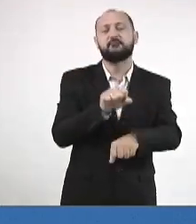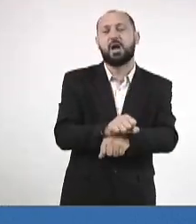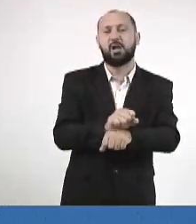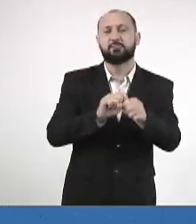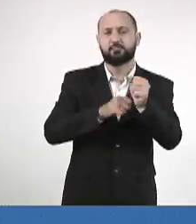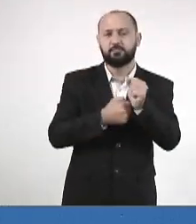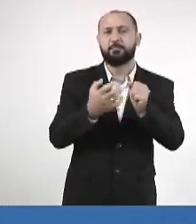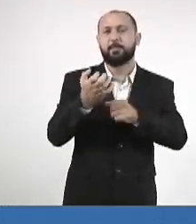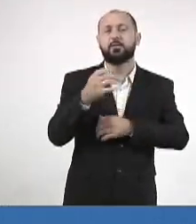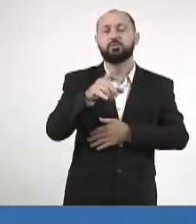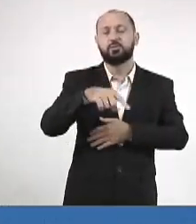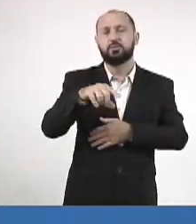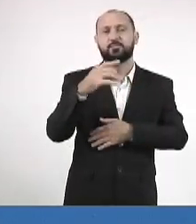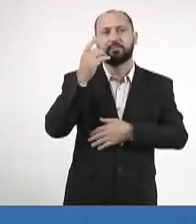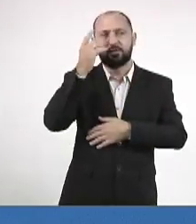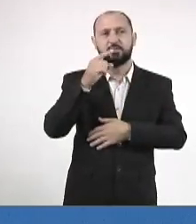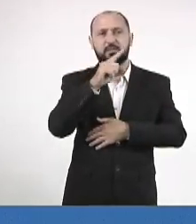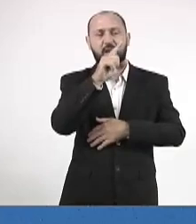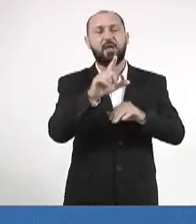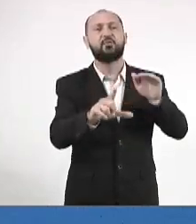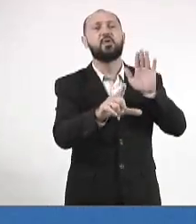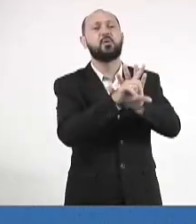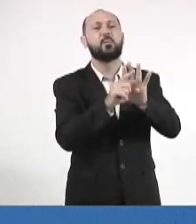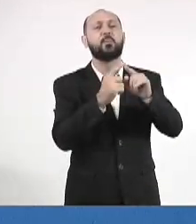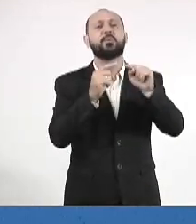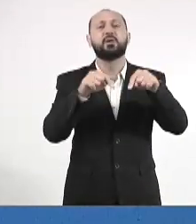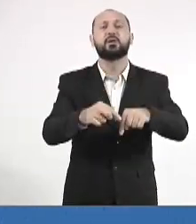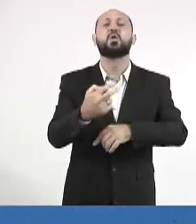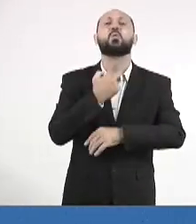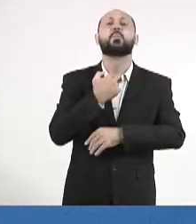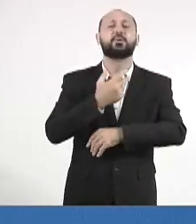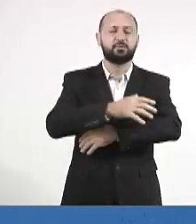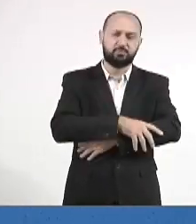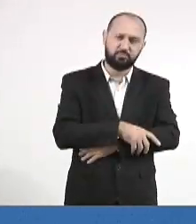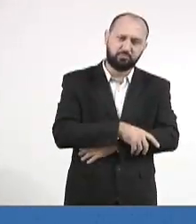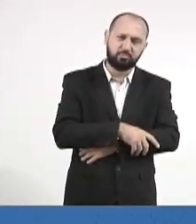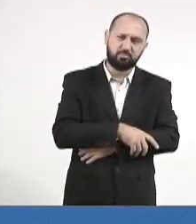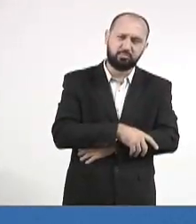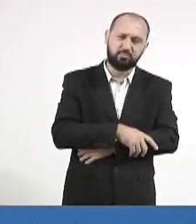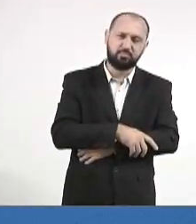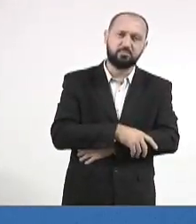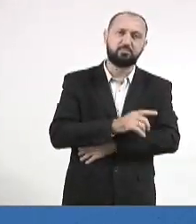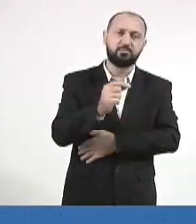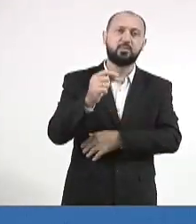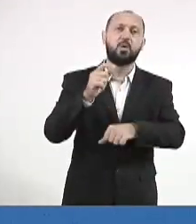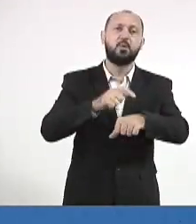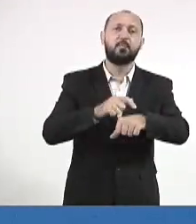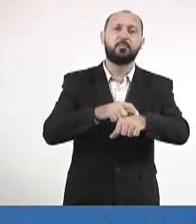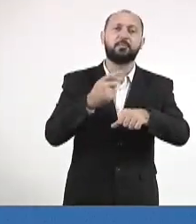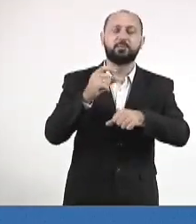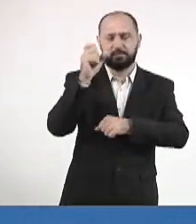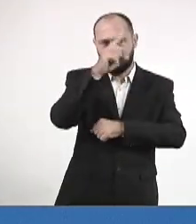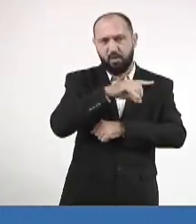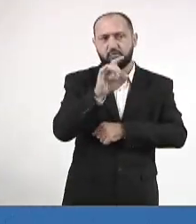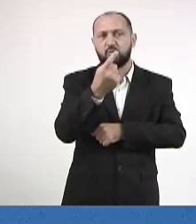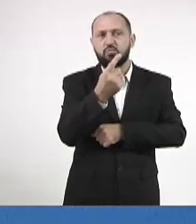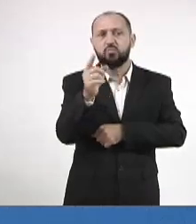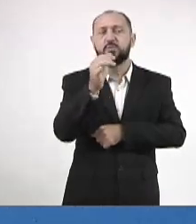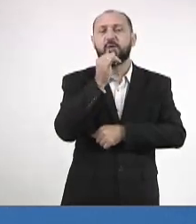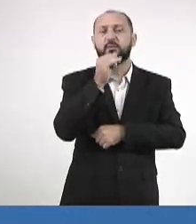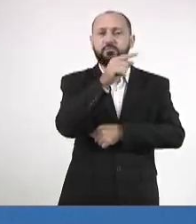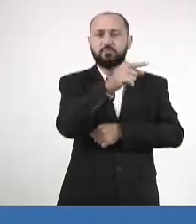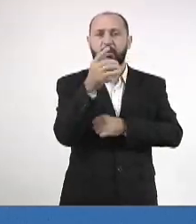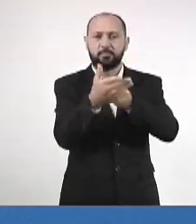Então, eu gostaria, deputado, se lá virou lei, por que aqui não pode ser lei? Principalmente numa situação tão terrível. Estou dando aqui um exemplo